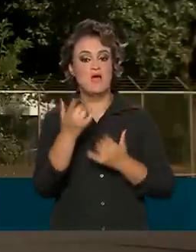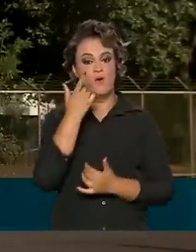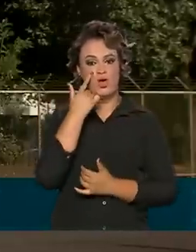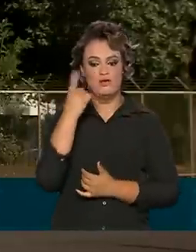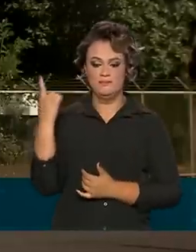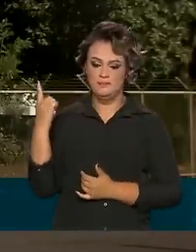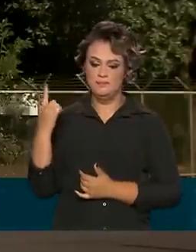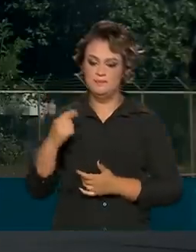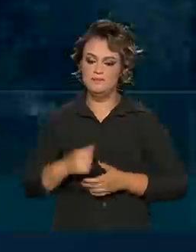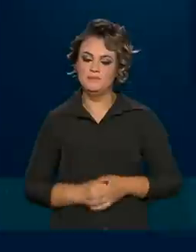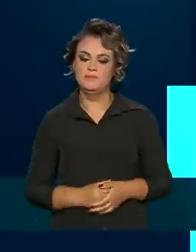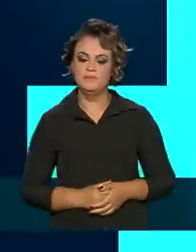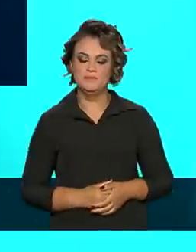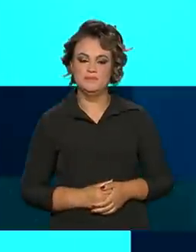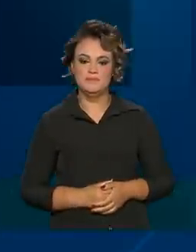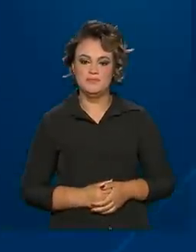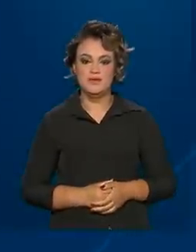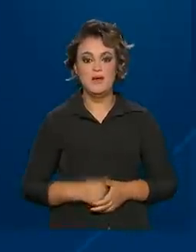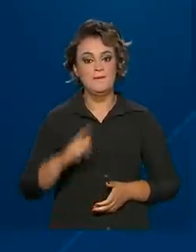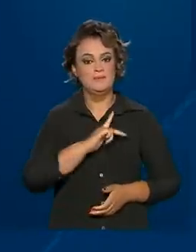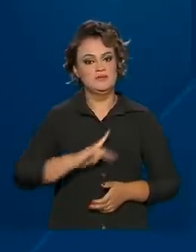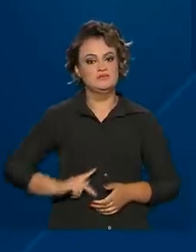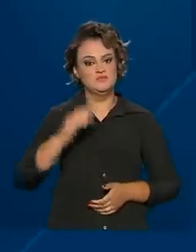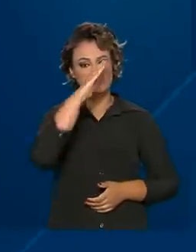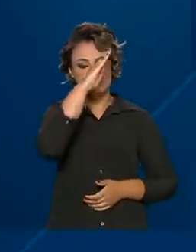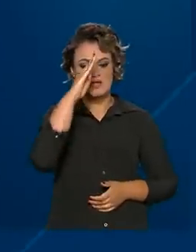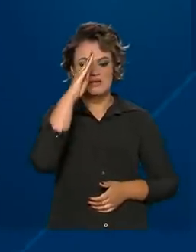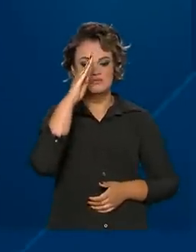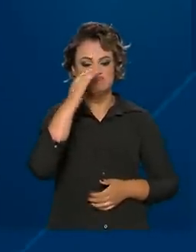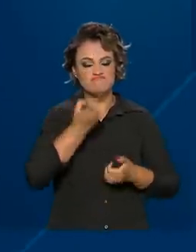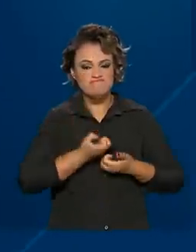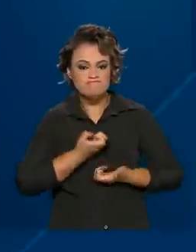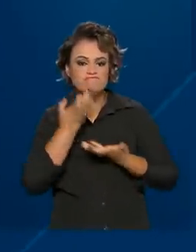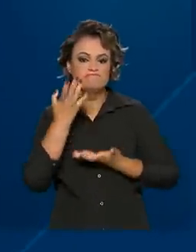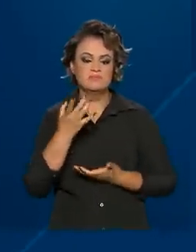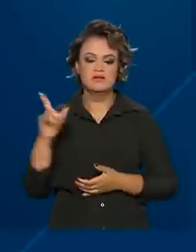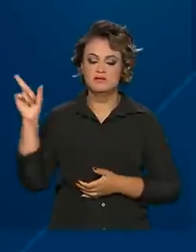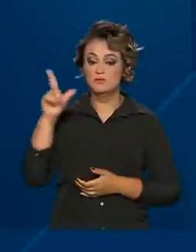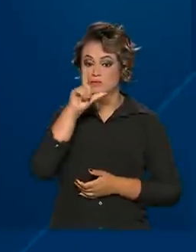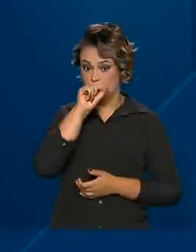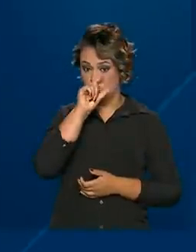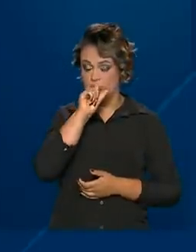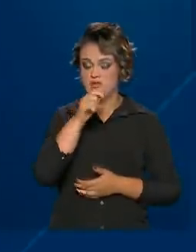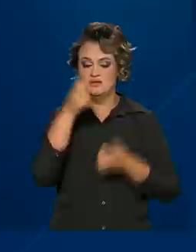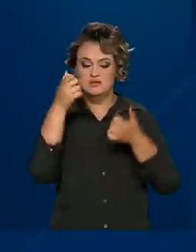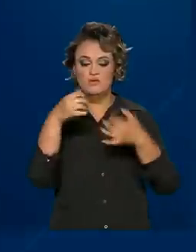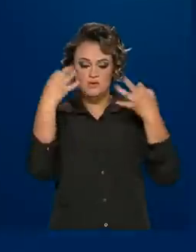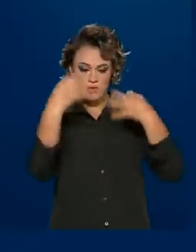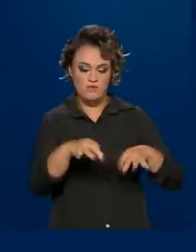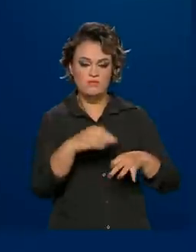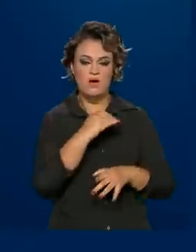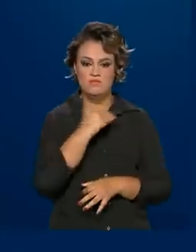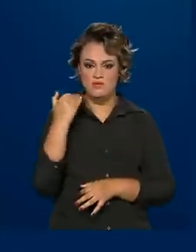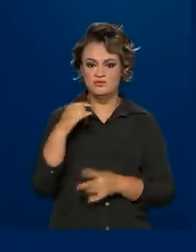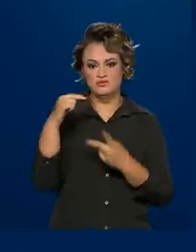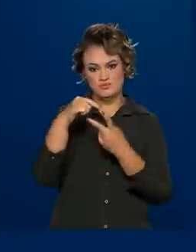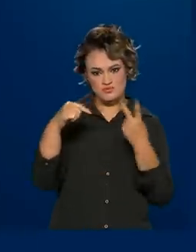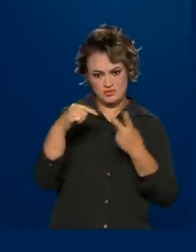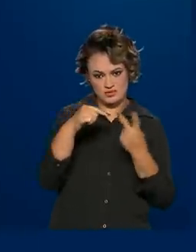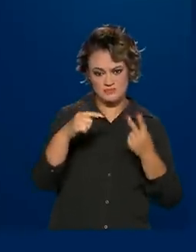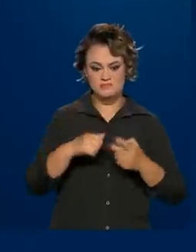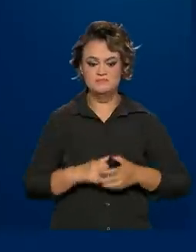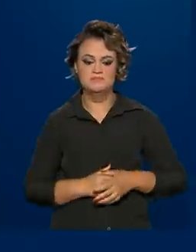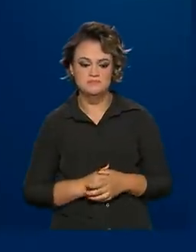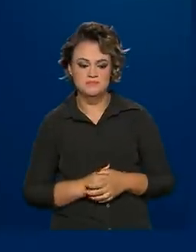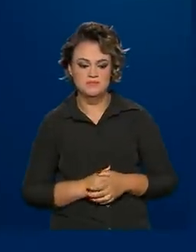acompanhar. O presidente Jair Bolsonaro se manifestou em seu Twitter sobre a confirmação da morte de Dom Philips e Bruno